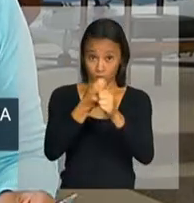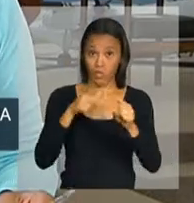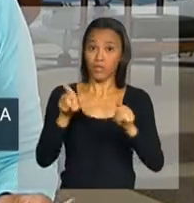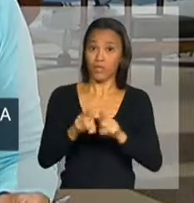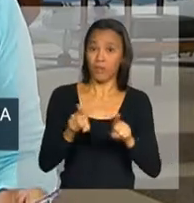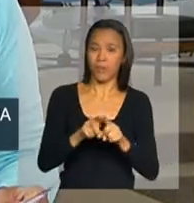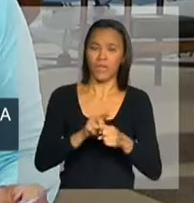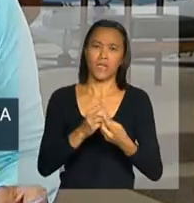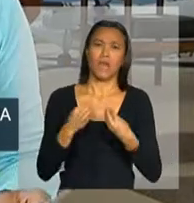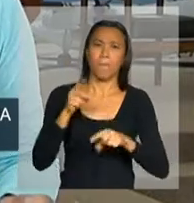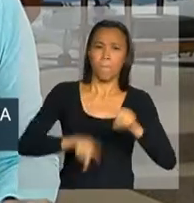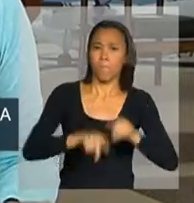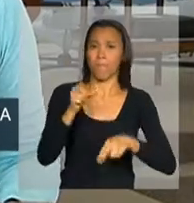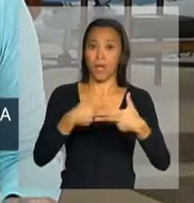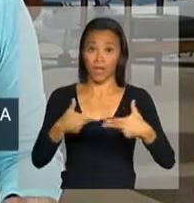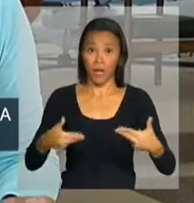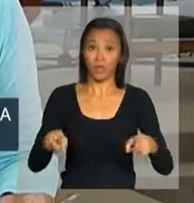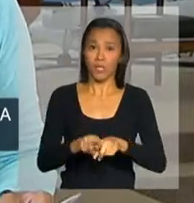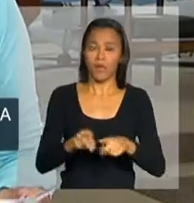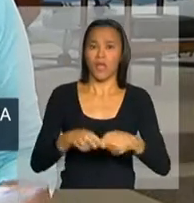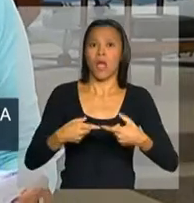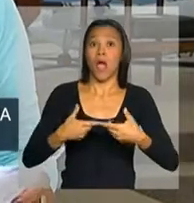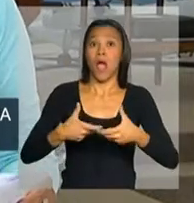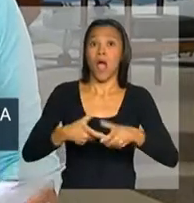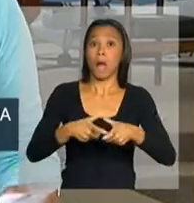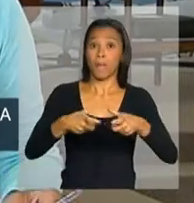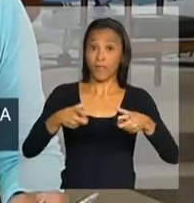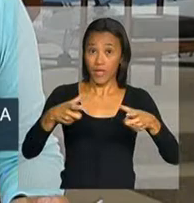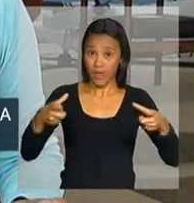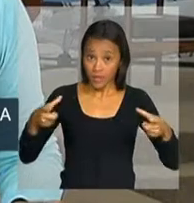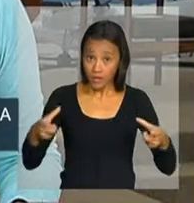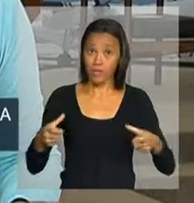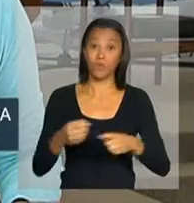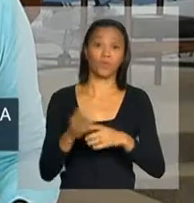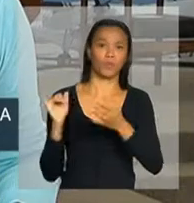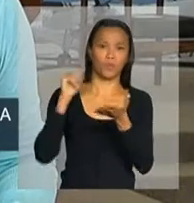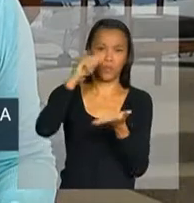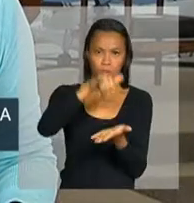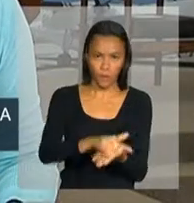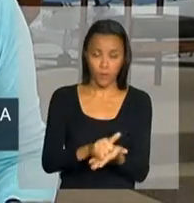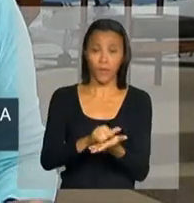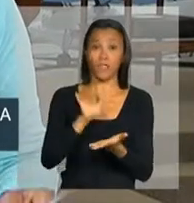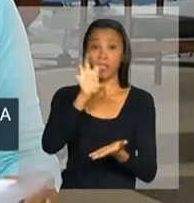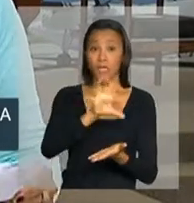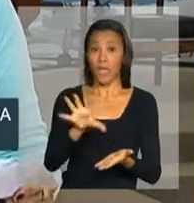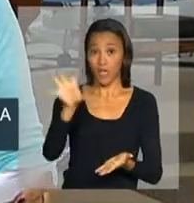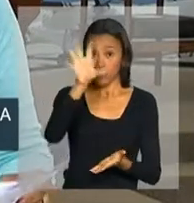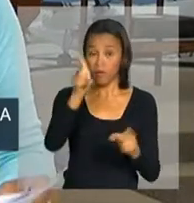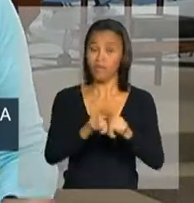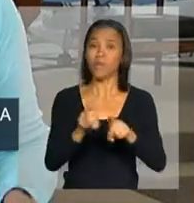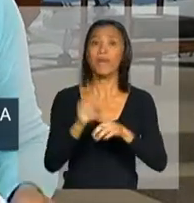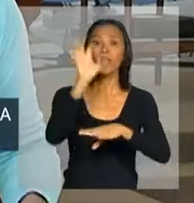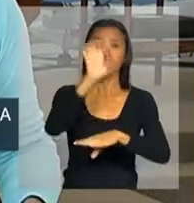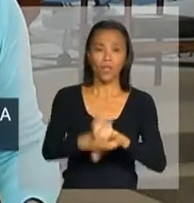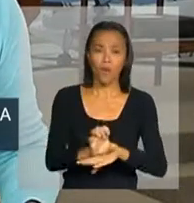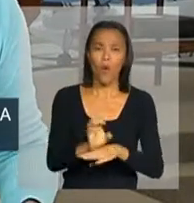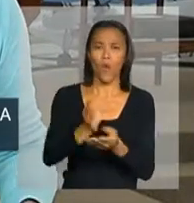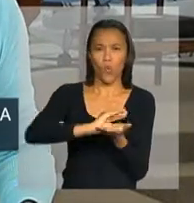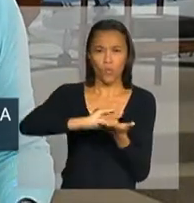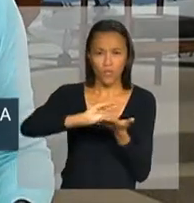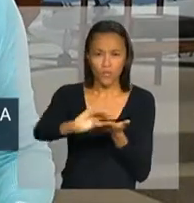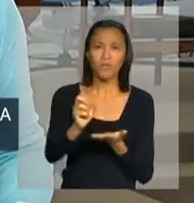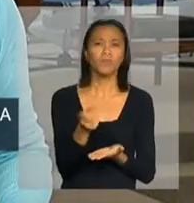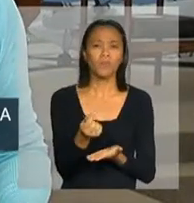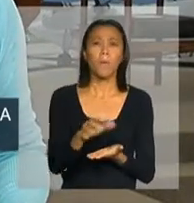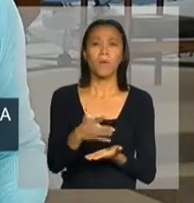reaparelhamento, a expansão da infraestrutura aeroportuária regional e também estadual. Os investimentos